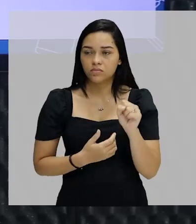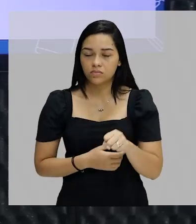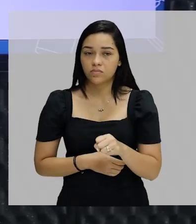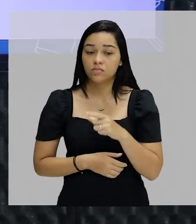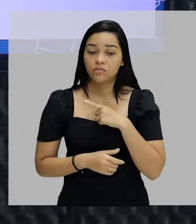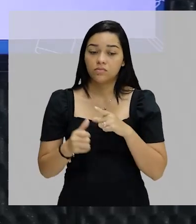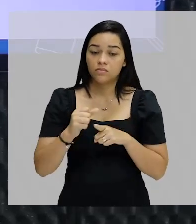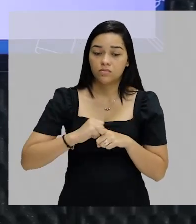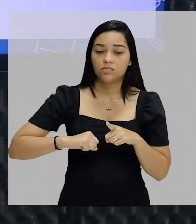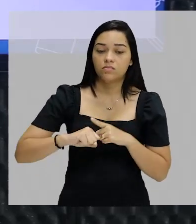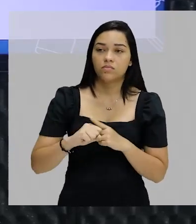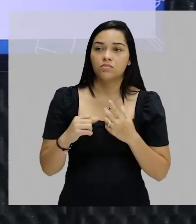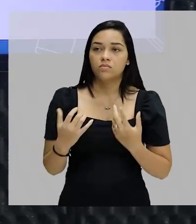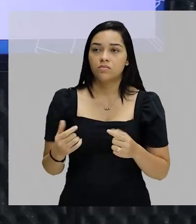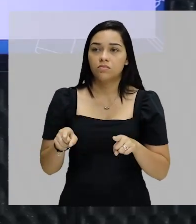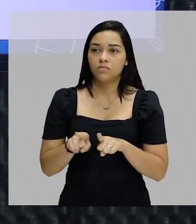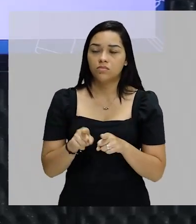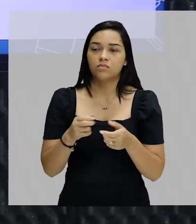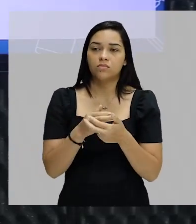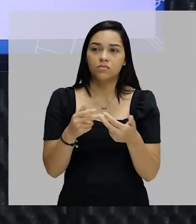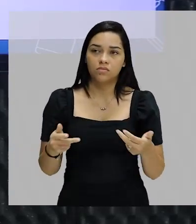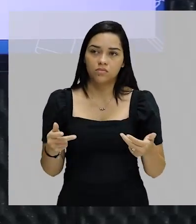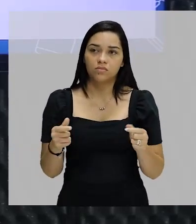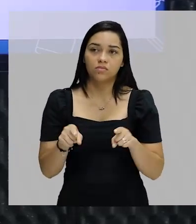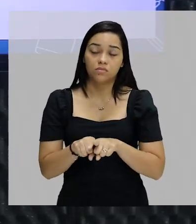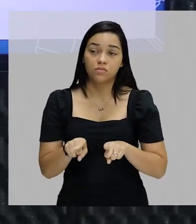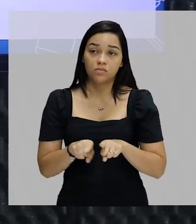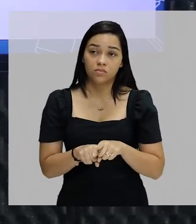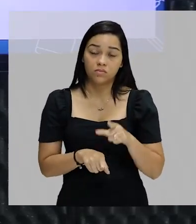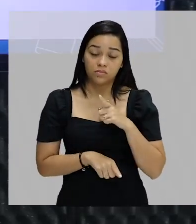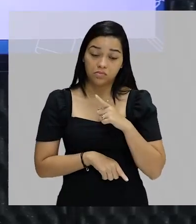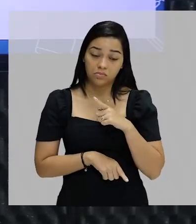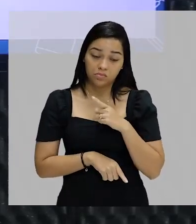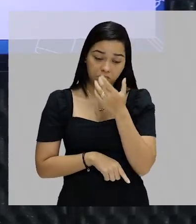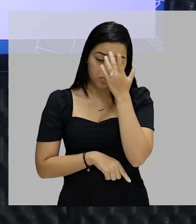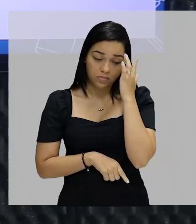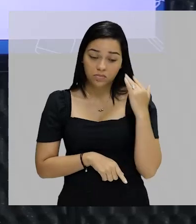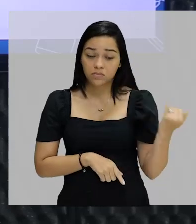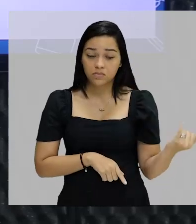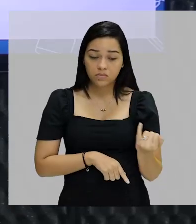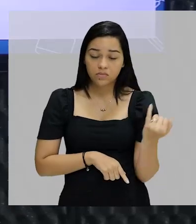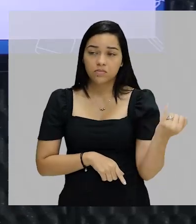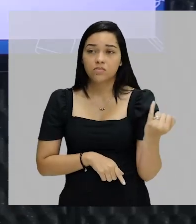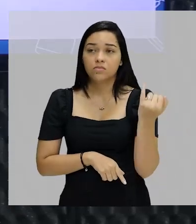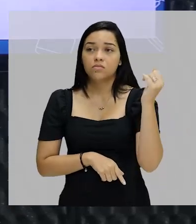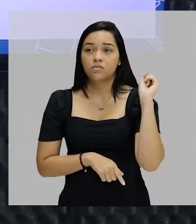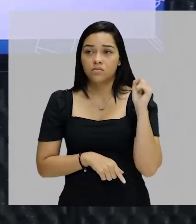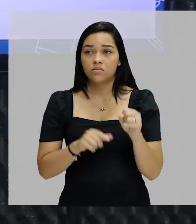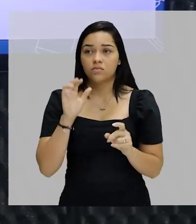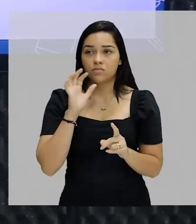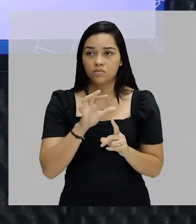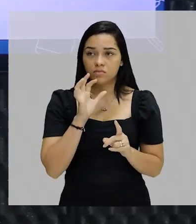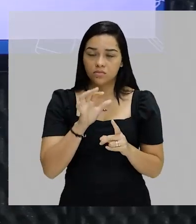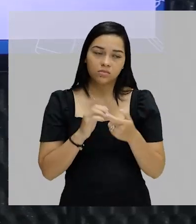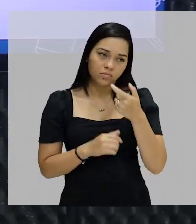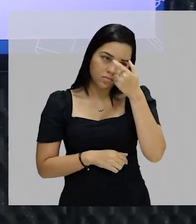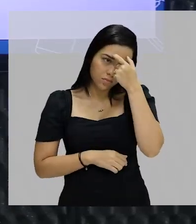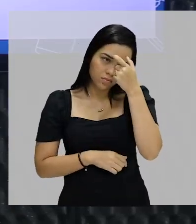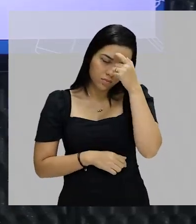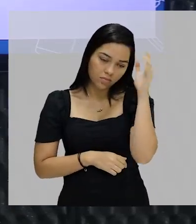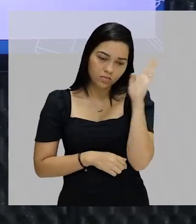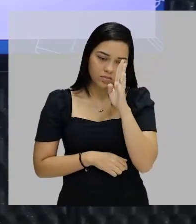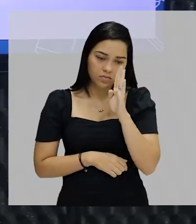sociologia. E muita gente, inclusive gente de renome, pessoas muito influentes na intelectualidade